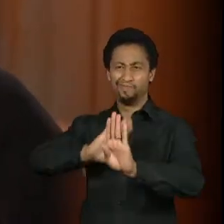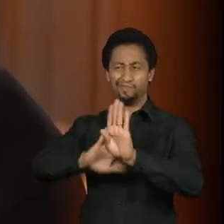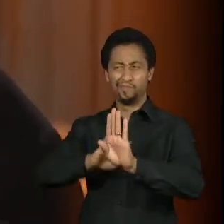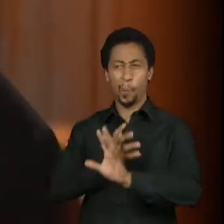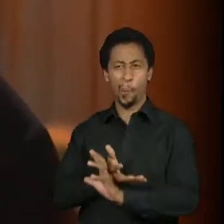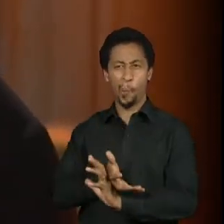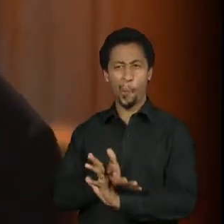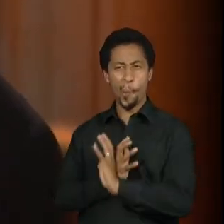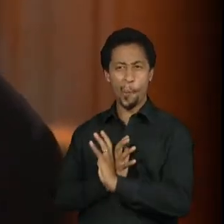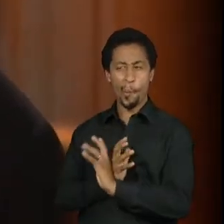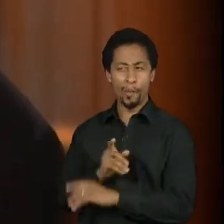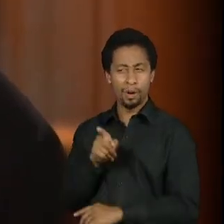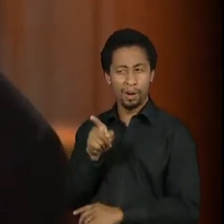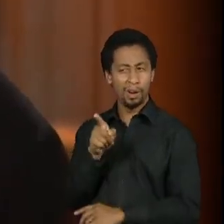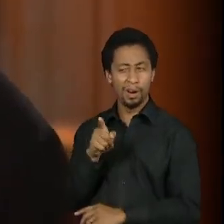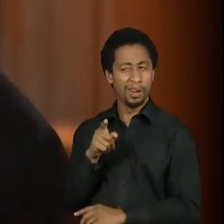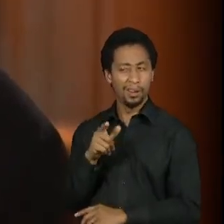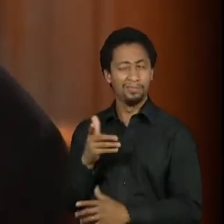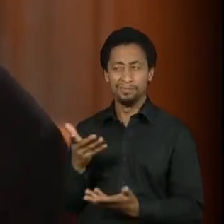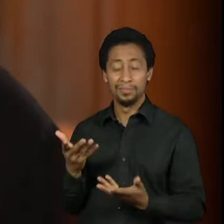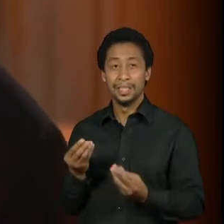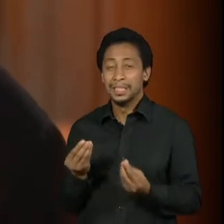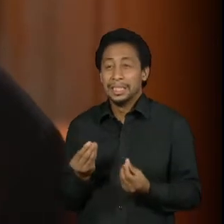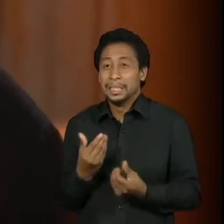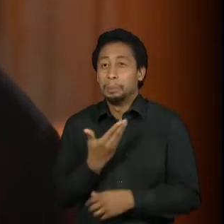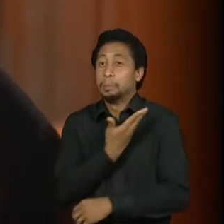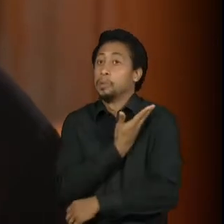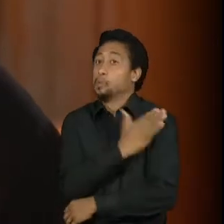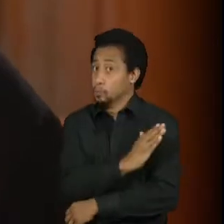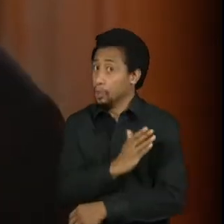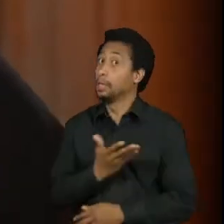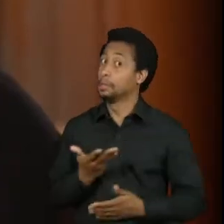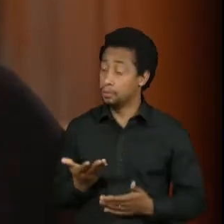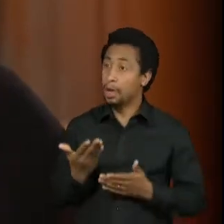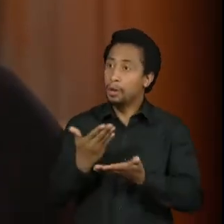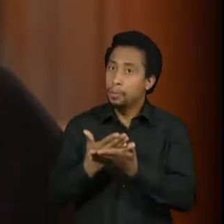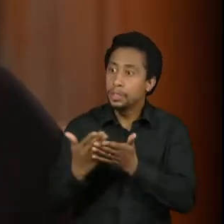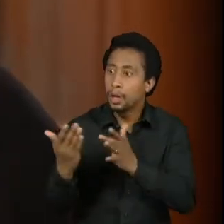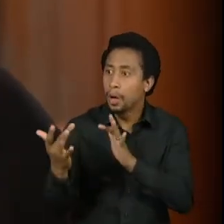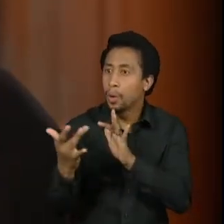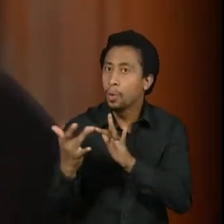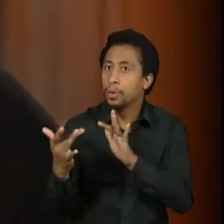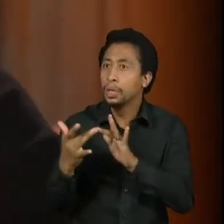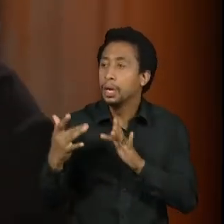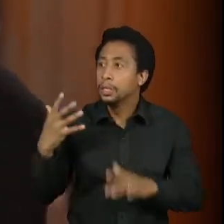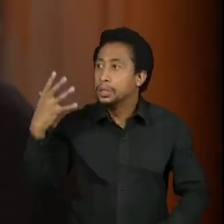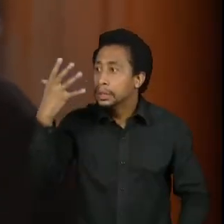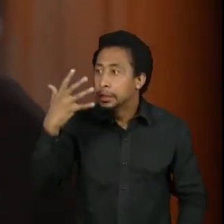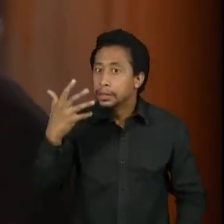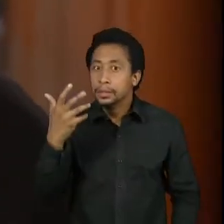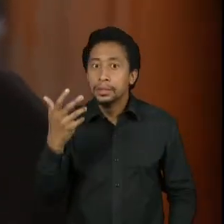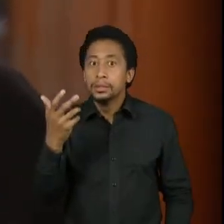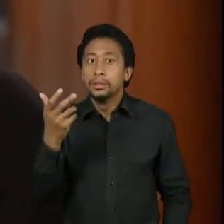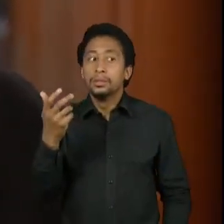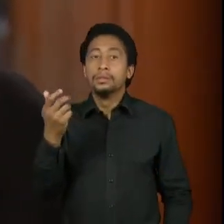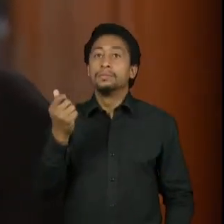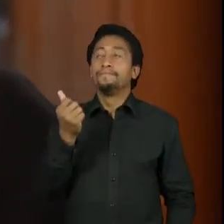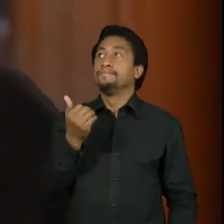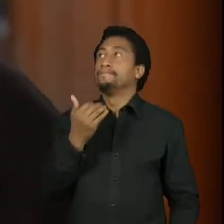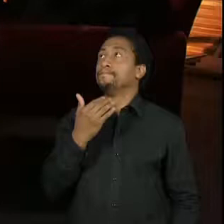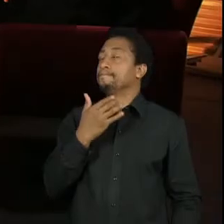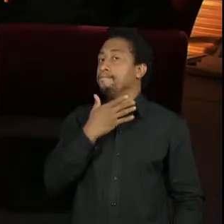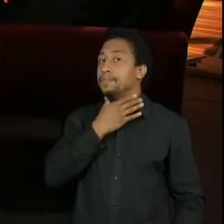olha como a gente tinha, como o preconceito derruba a gente. Quando eu a conheci, eu fiquei encantada por ela, porque ela não era nada disso que eu pensava que ela era.